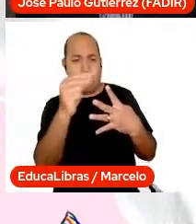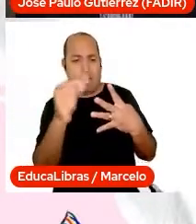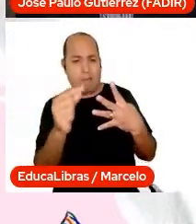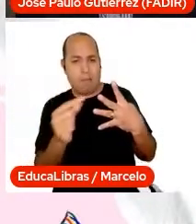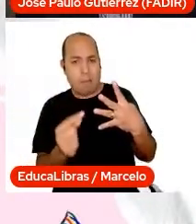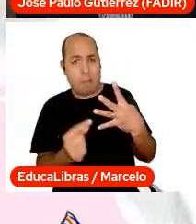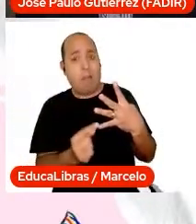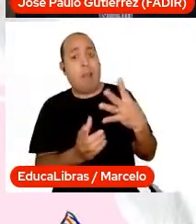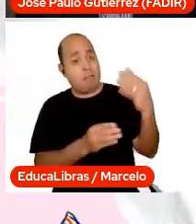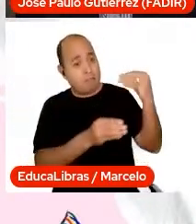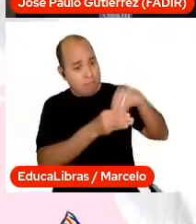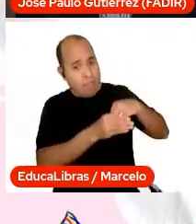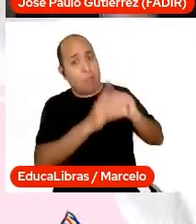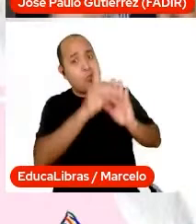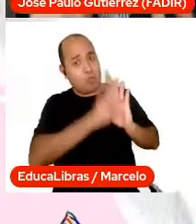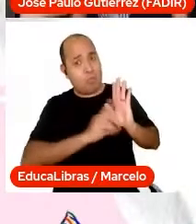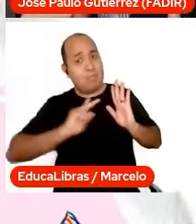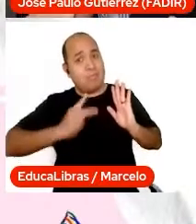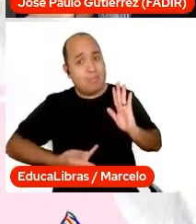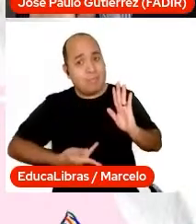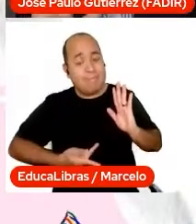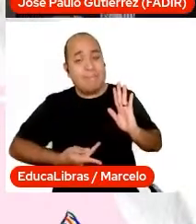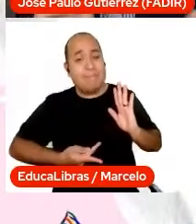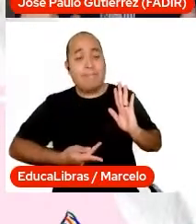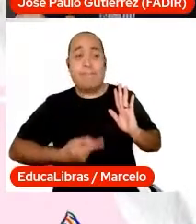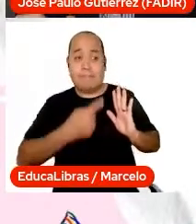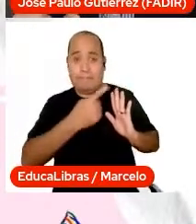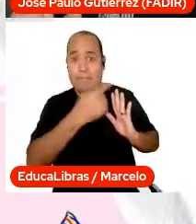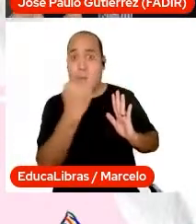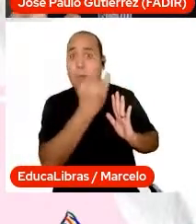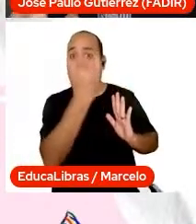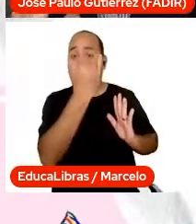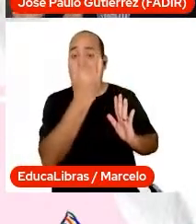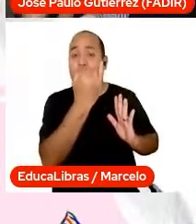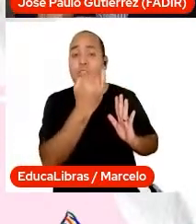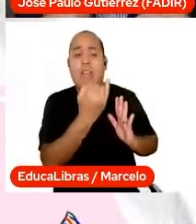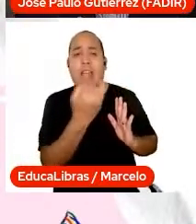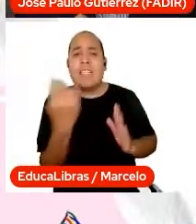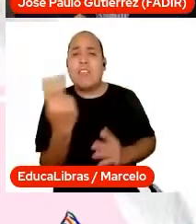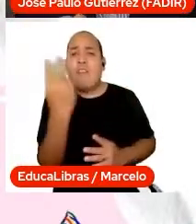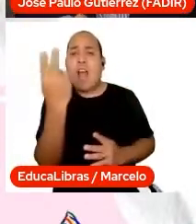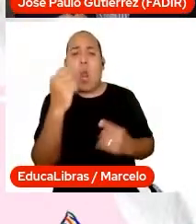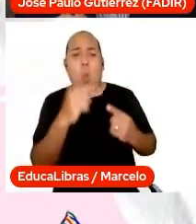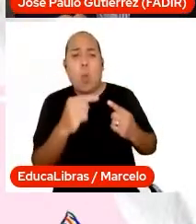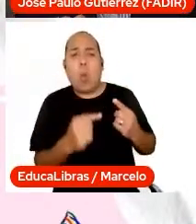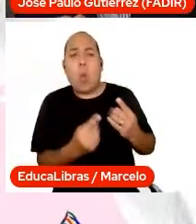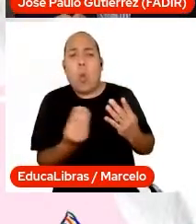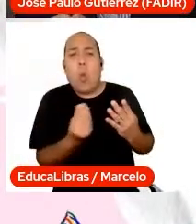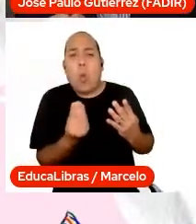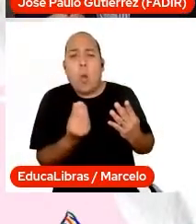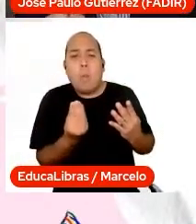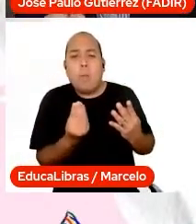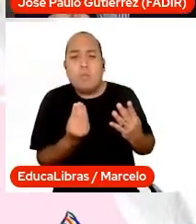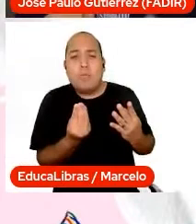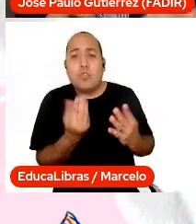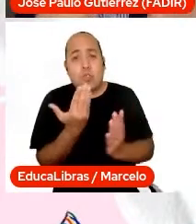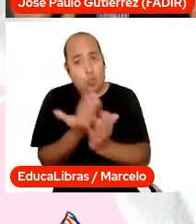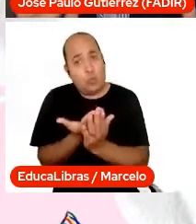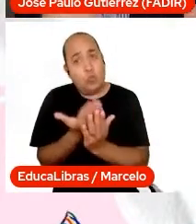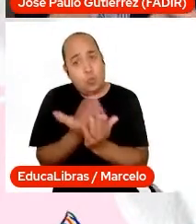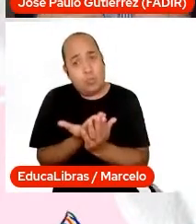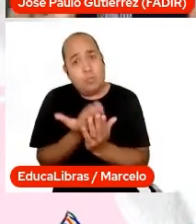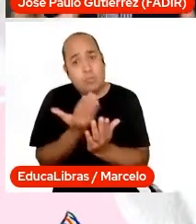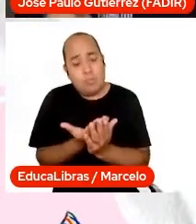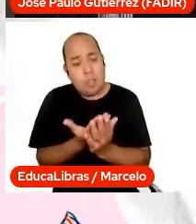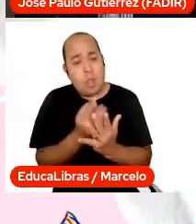sociedade que nós vivenciamos. e esses valores nós aprendemos estudando, inicialmente, como eu disse no começo, o